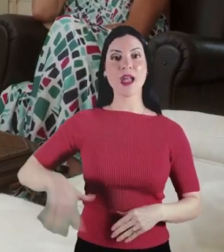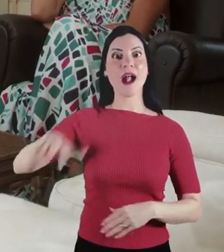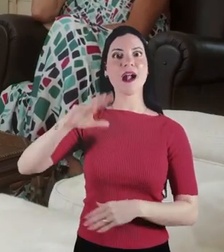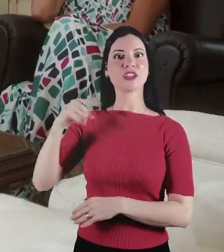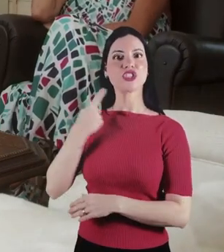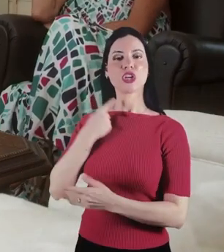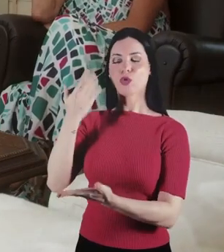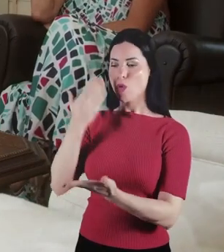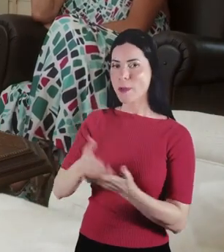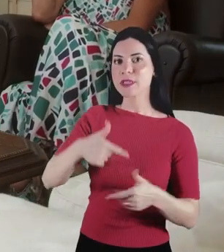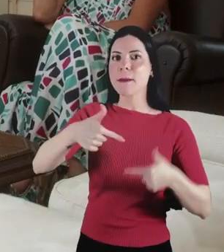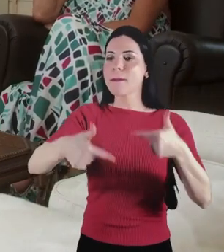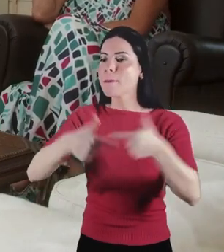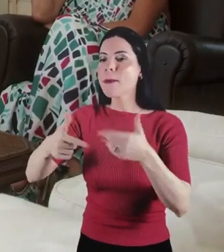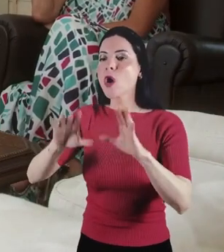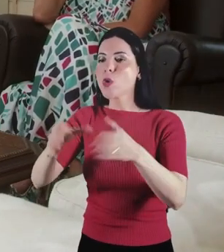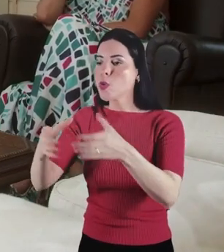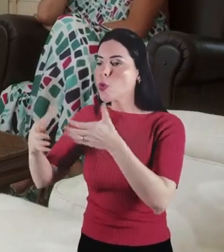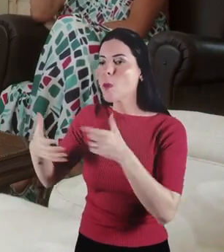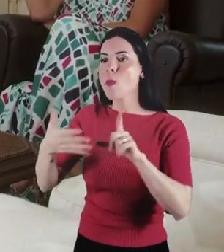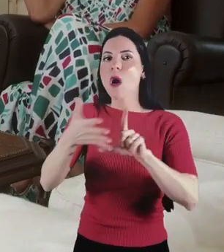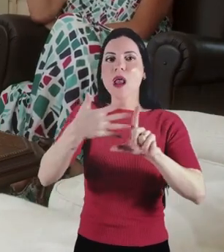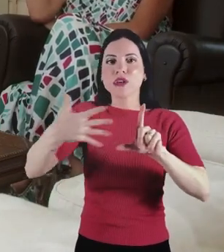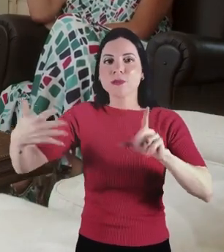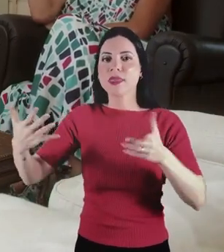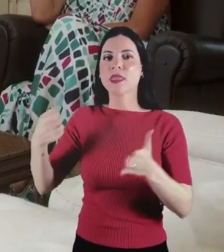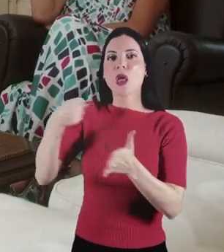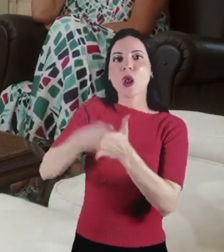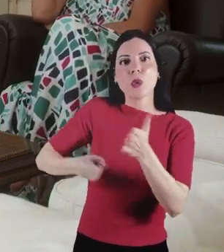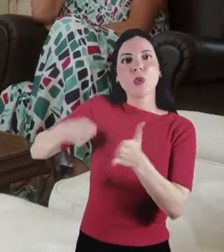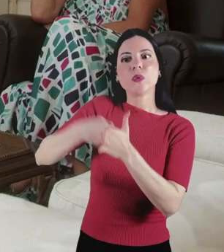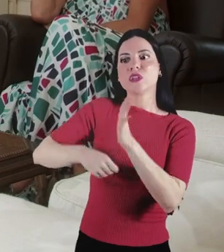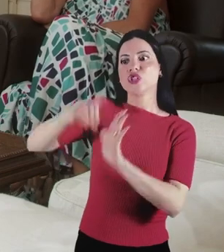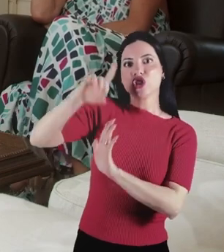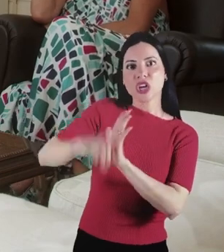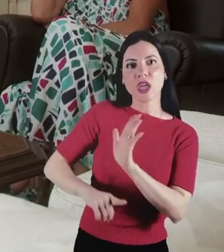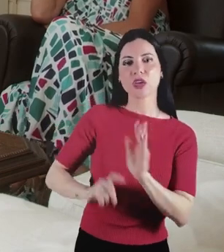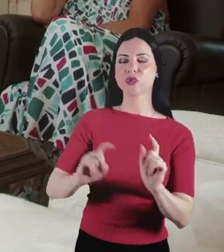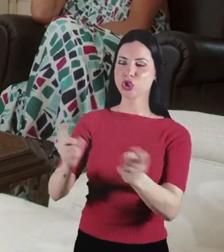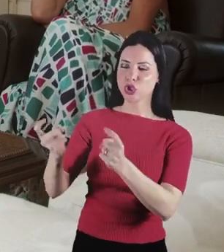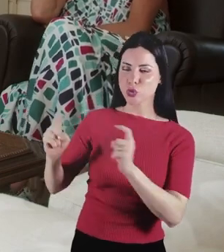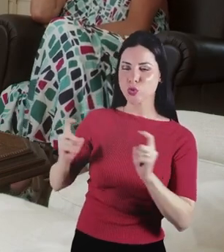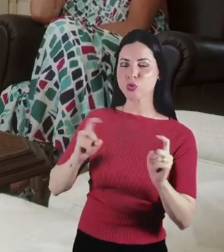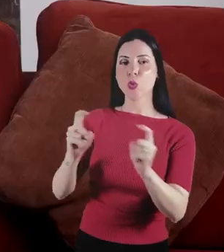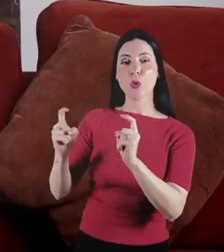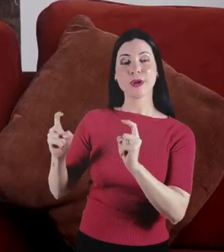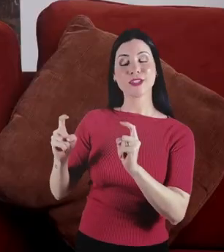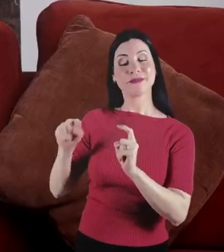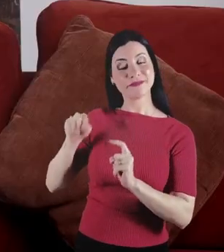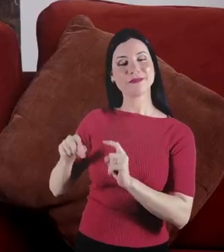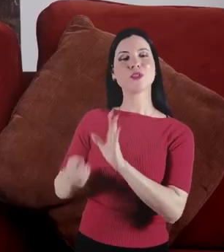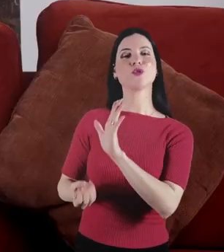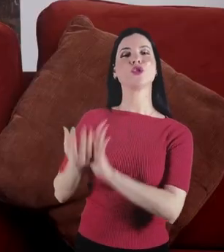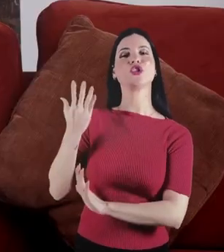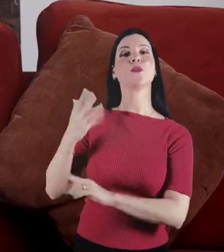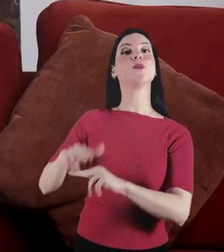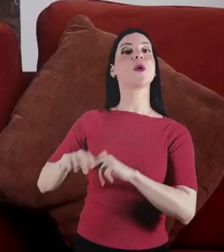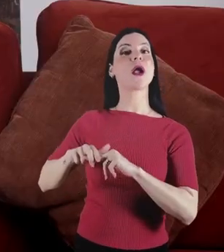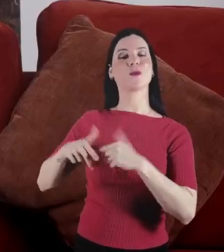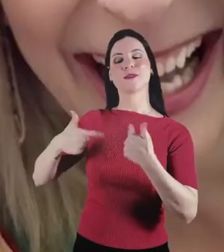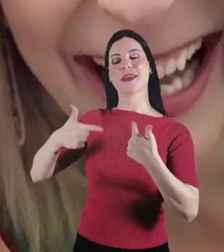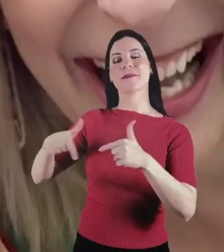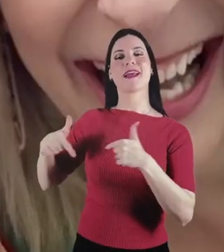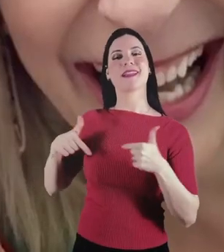dentro de grupos LGBT, de lutas por direitos, discussões e tudo. Dali surgiu a questão da